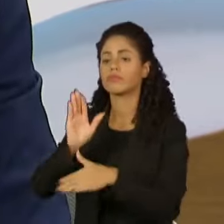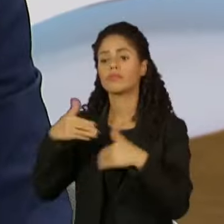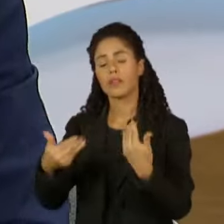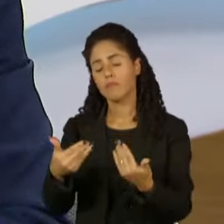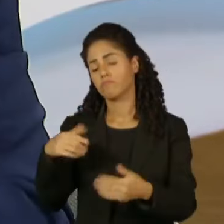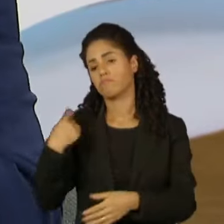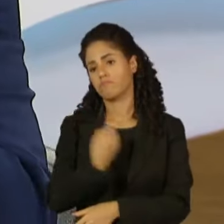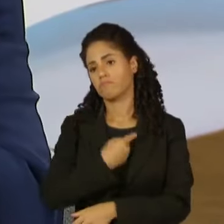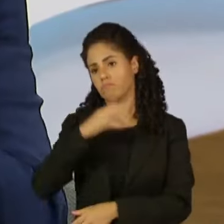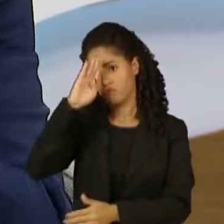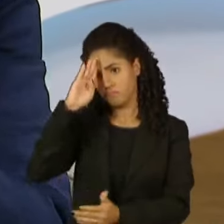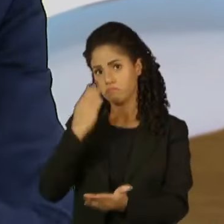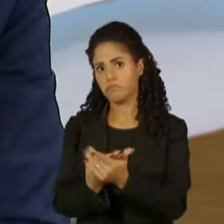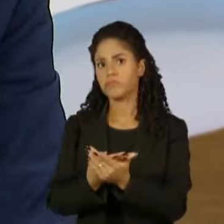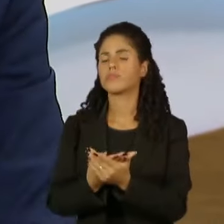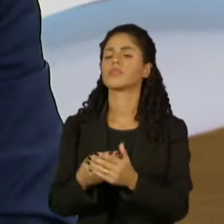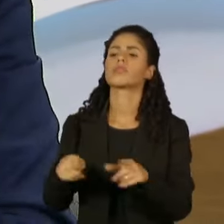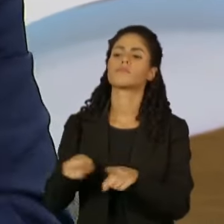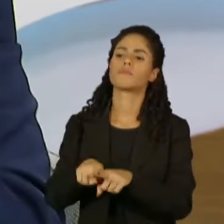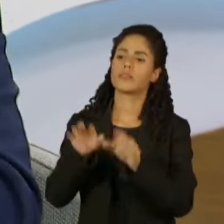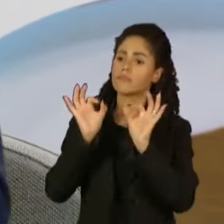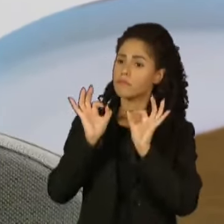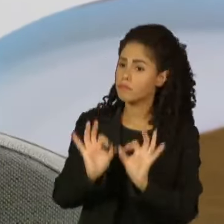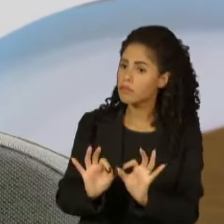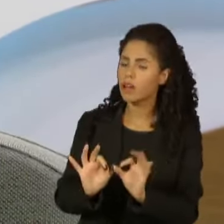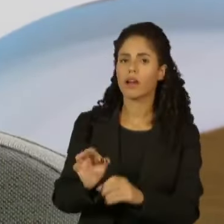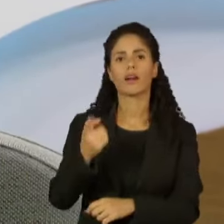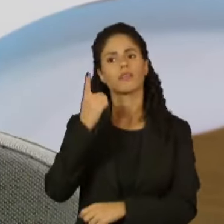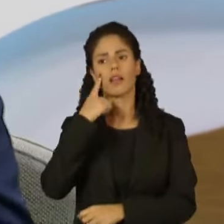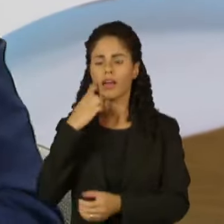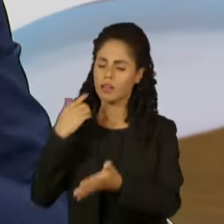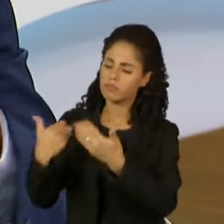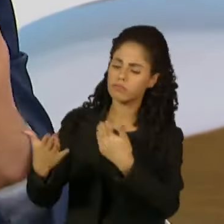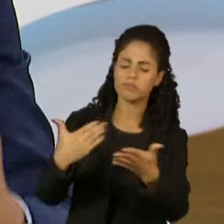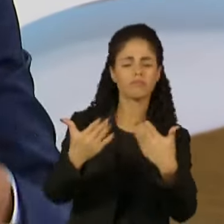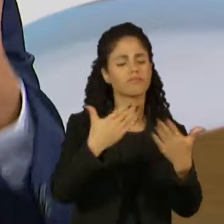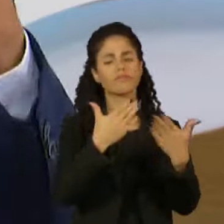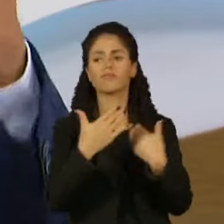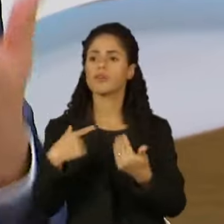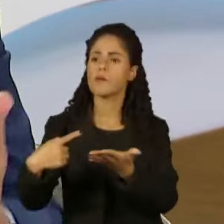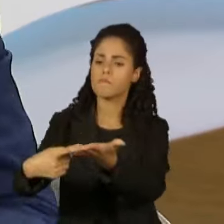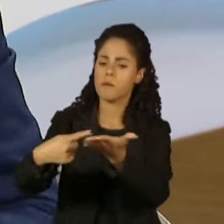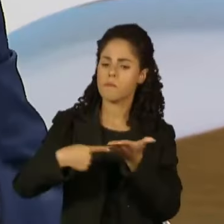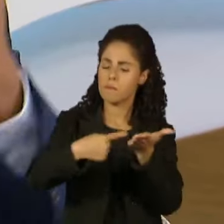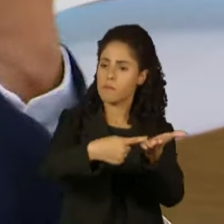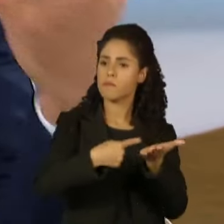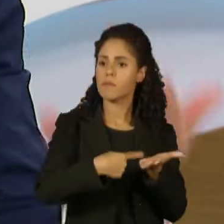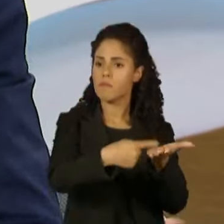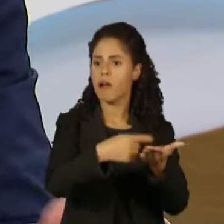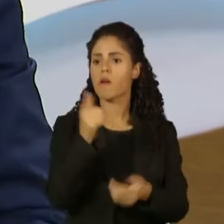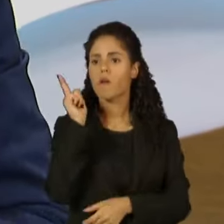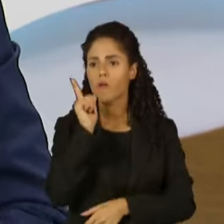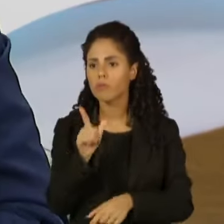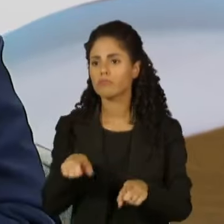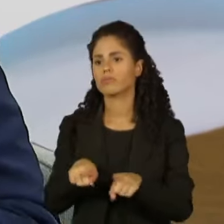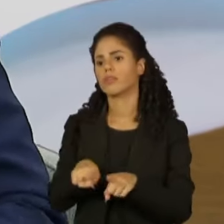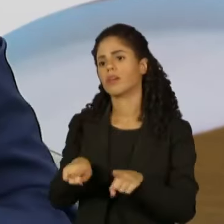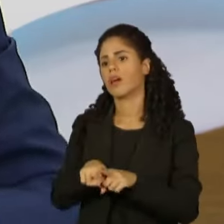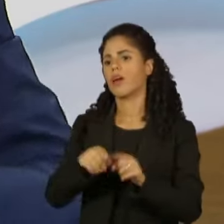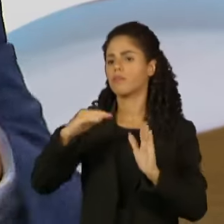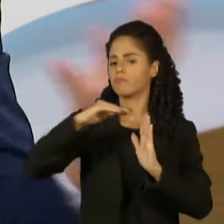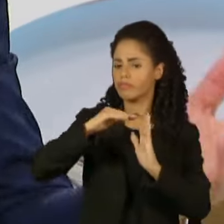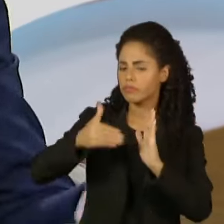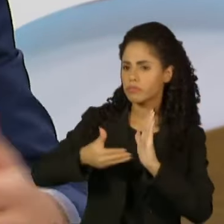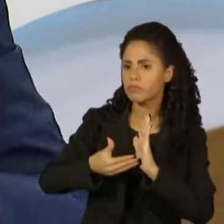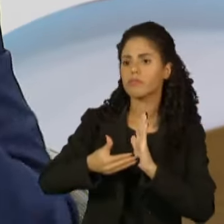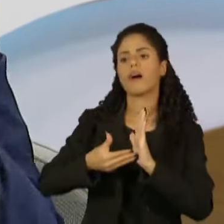certeza, com a agenda realista, com muito diálogo, mantendo o esforço de diálogo com o presidente da Câmara, o presidente do